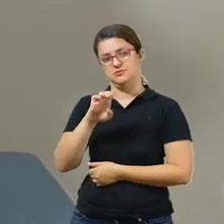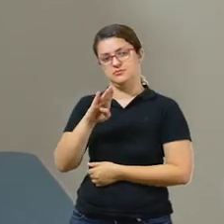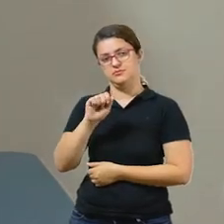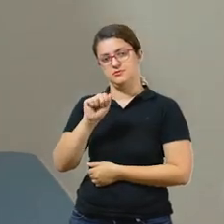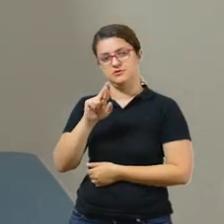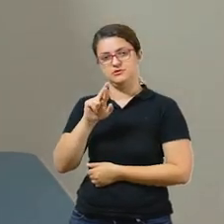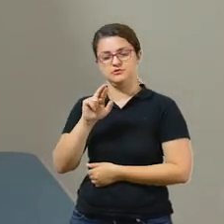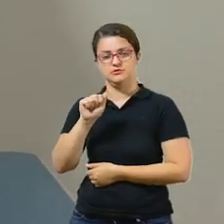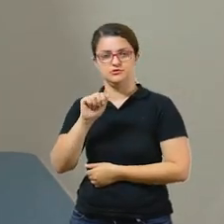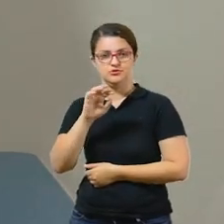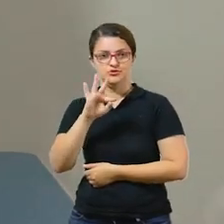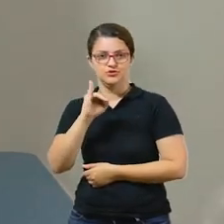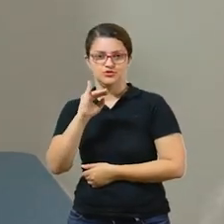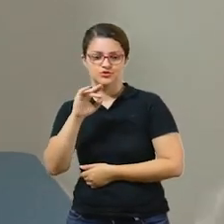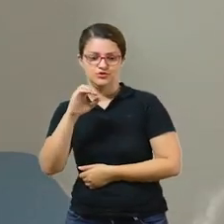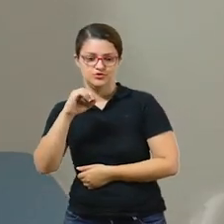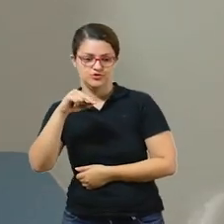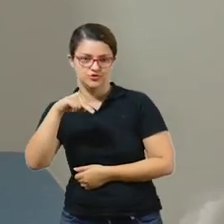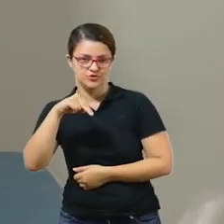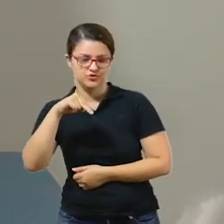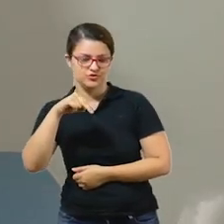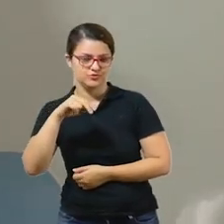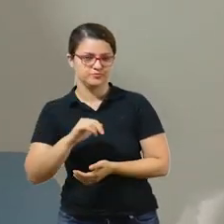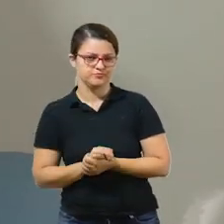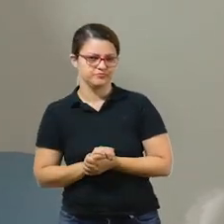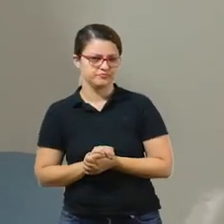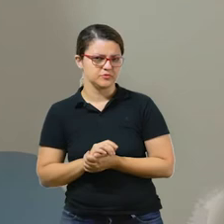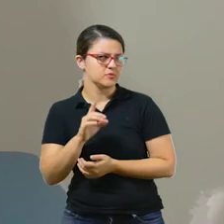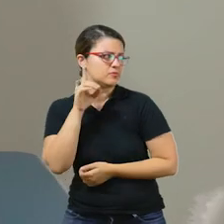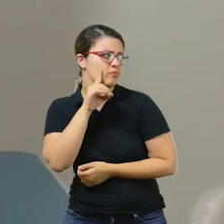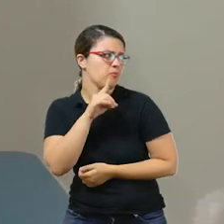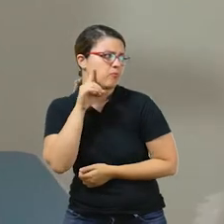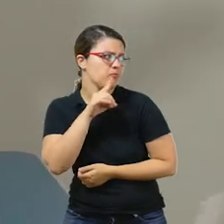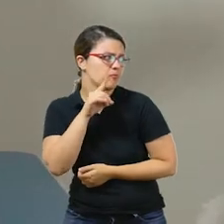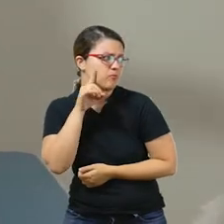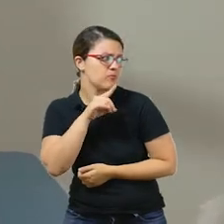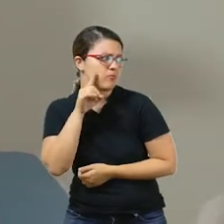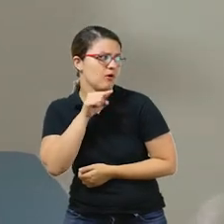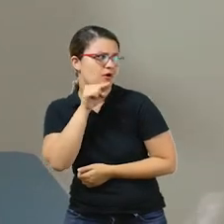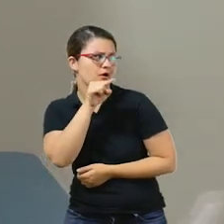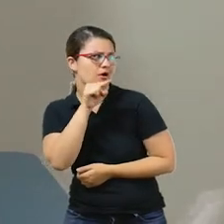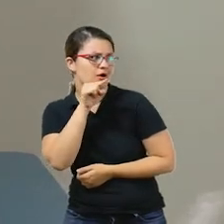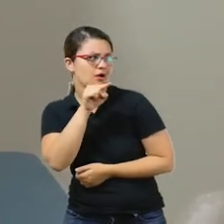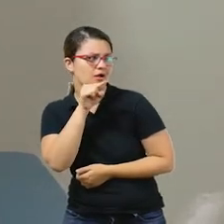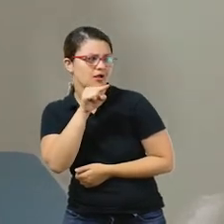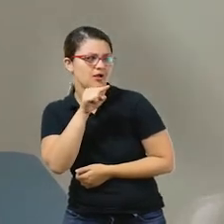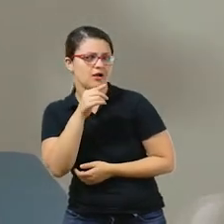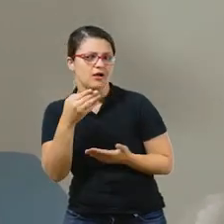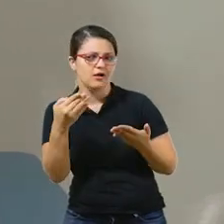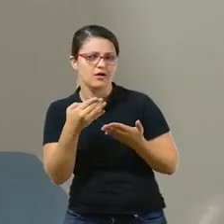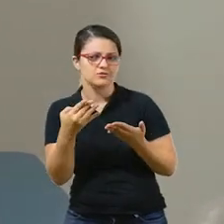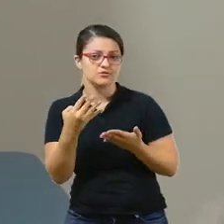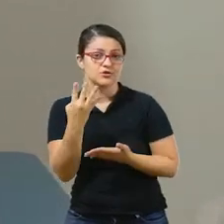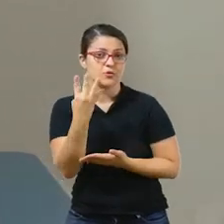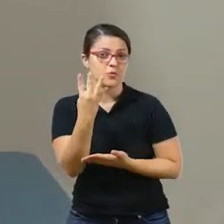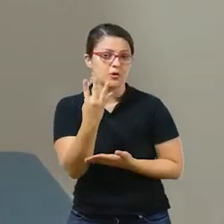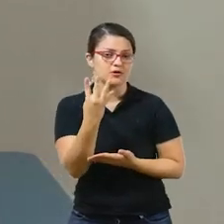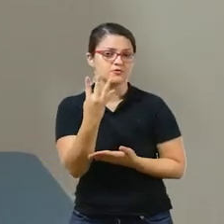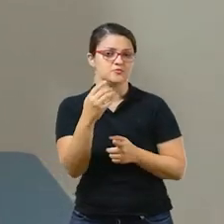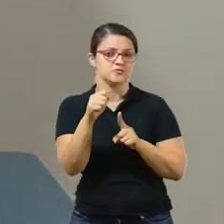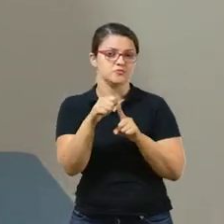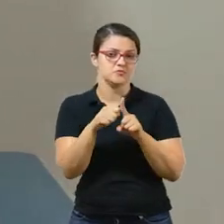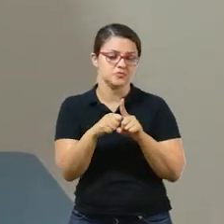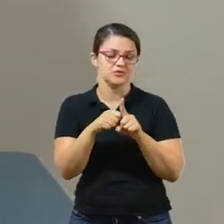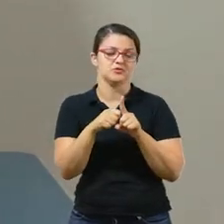julho, lá nos Estados Unidos, praticamente no dia 4 de julho, 4th of July, é comemorado o dia